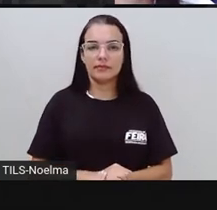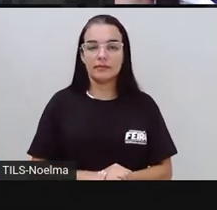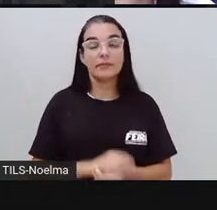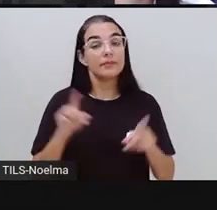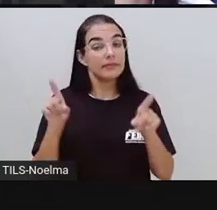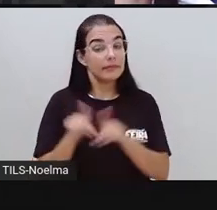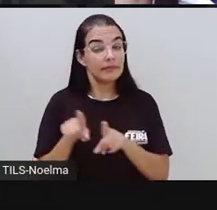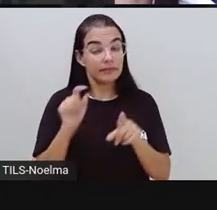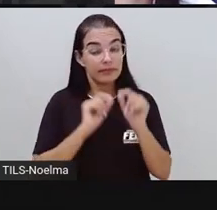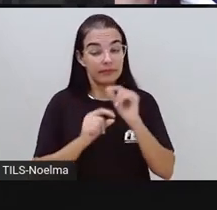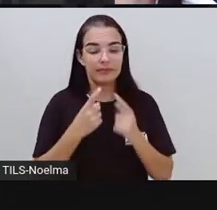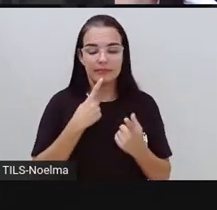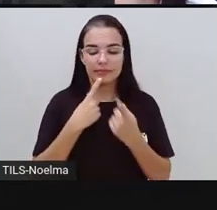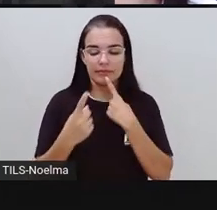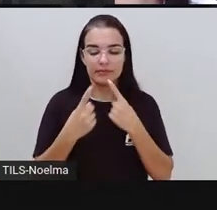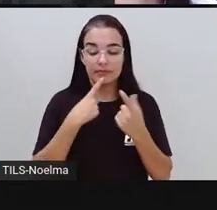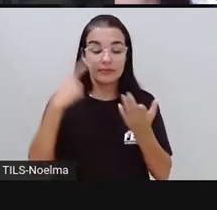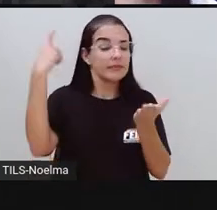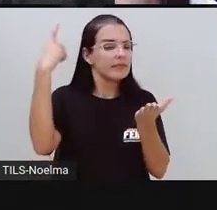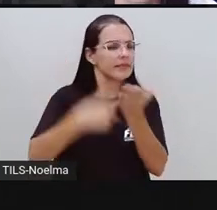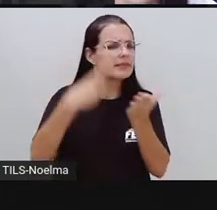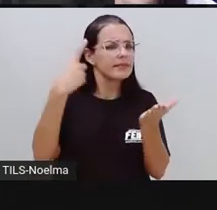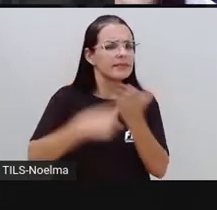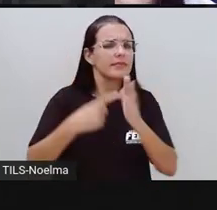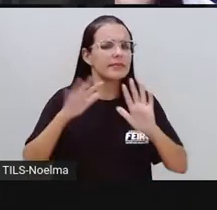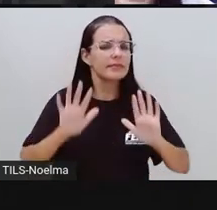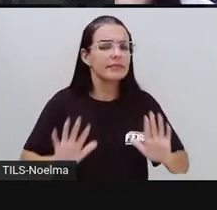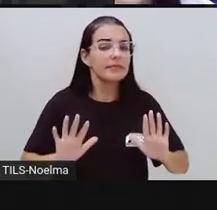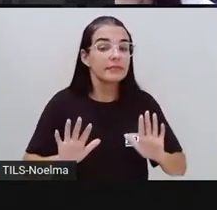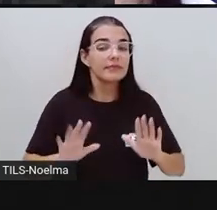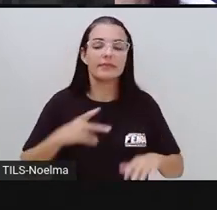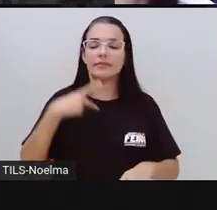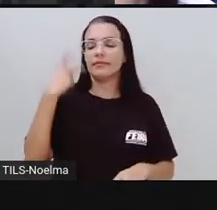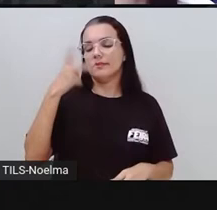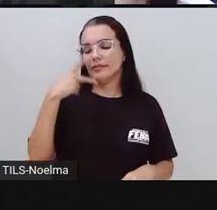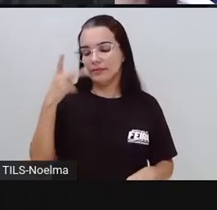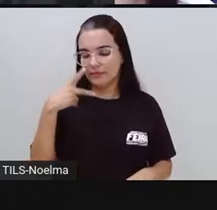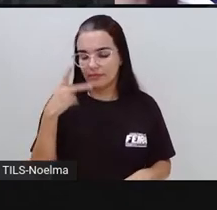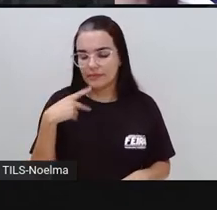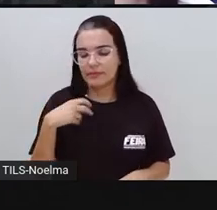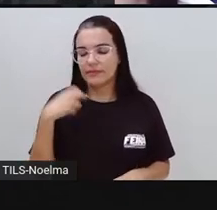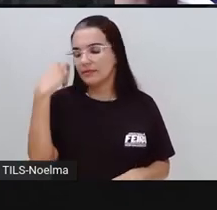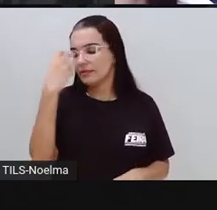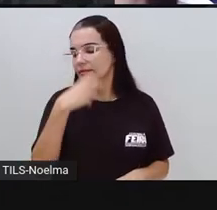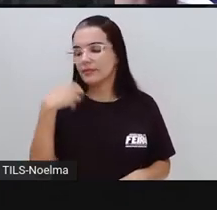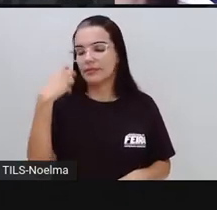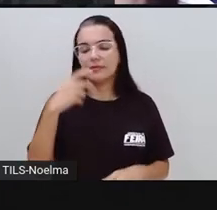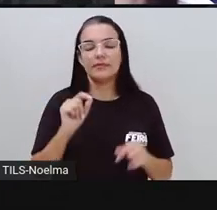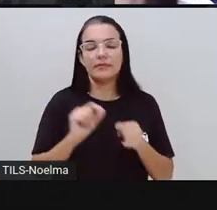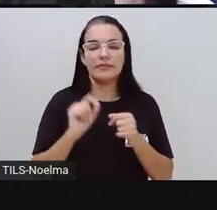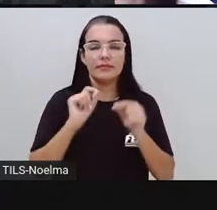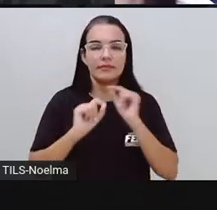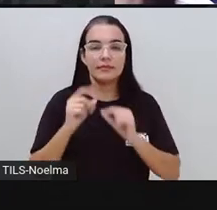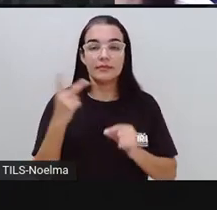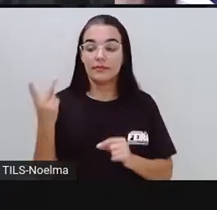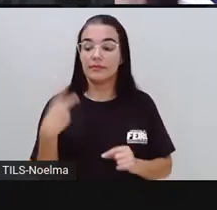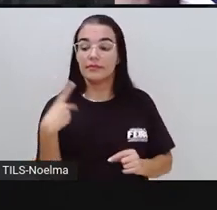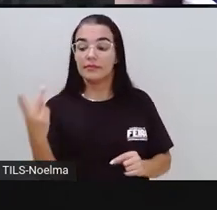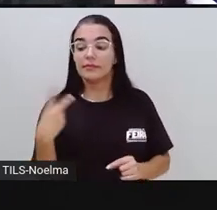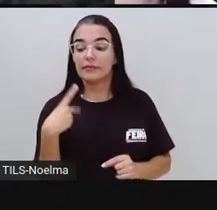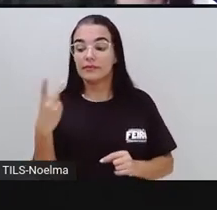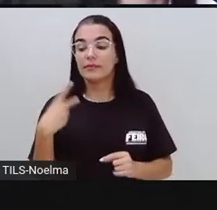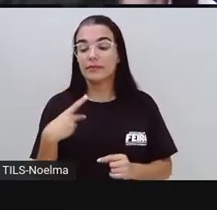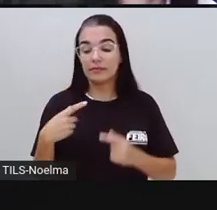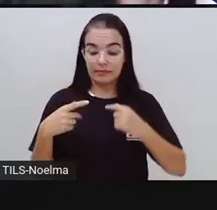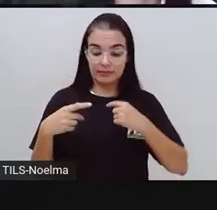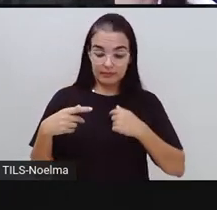E a entrevista, ela é marcada pela oralidade, produzida pela interação entre duas pessoas, ou seja, o